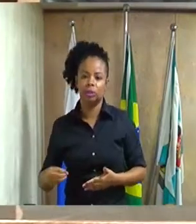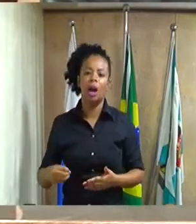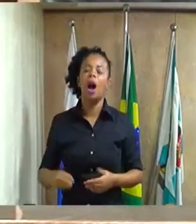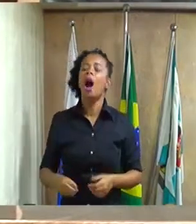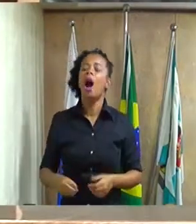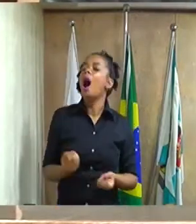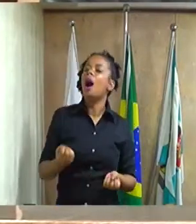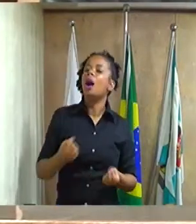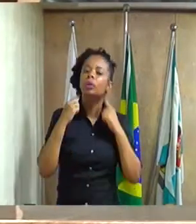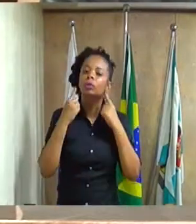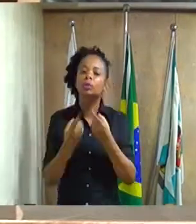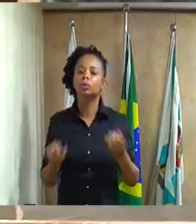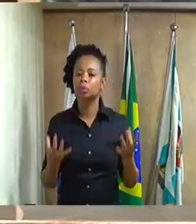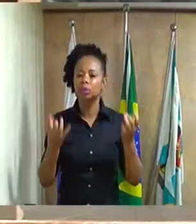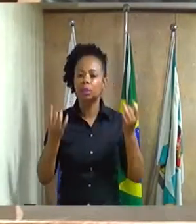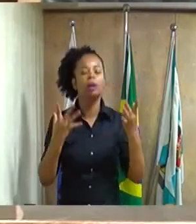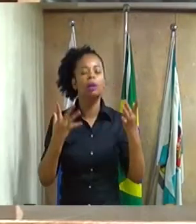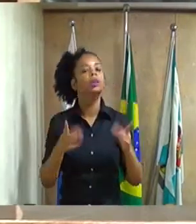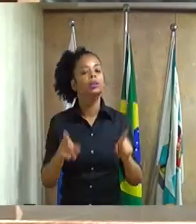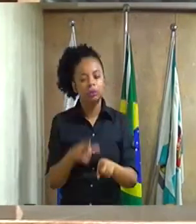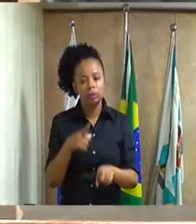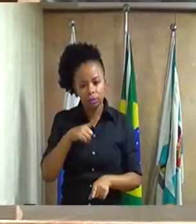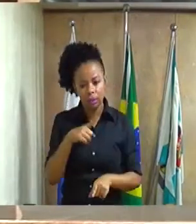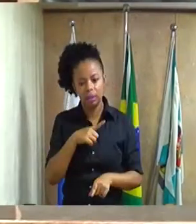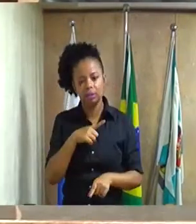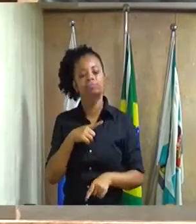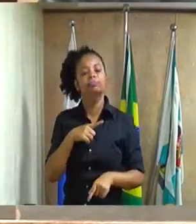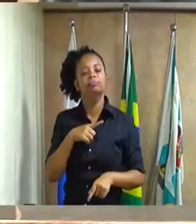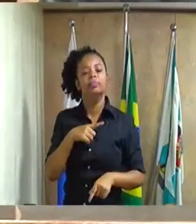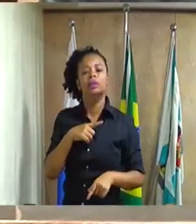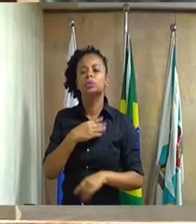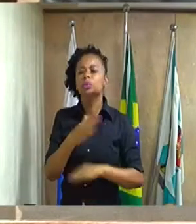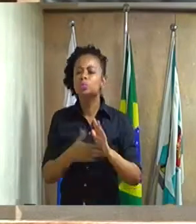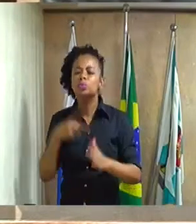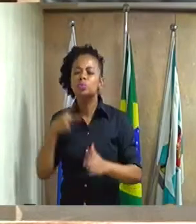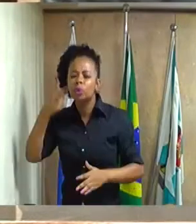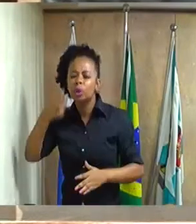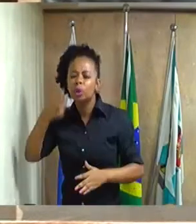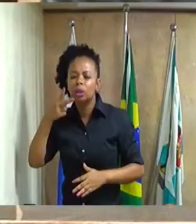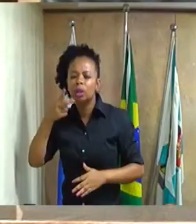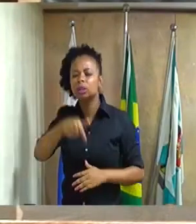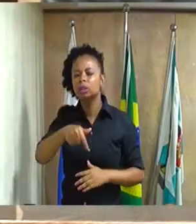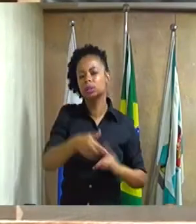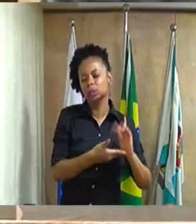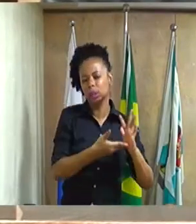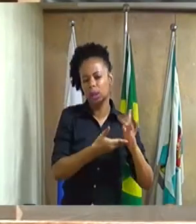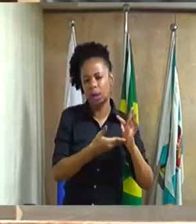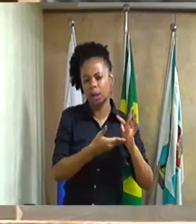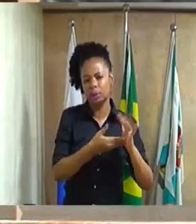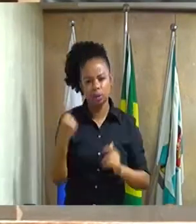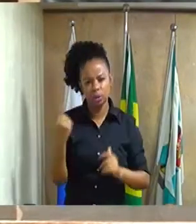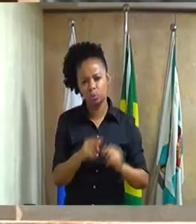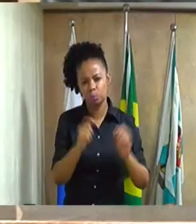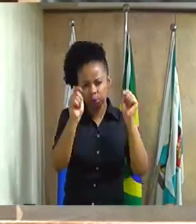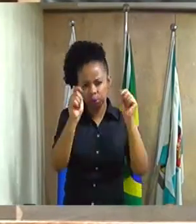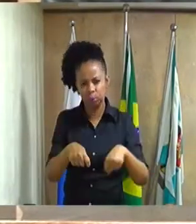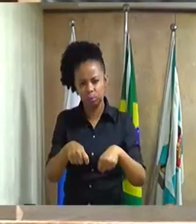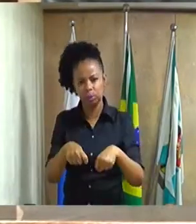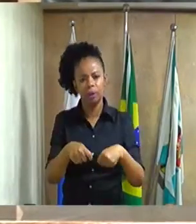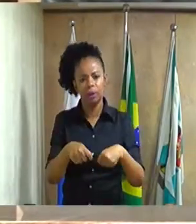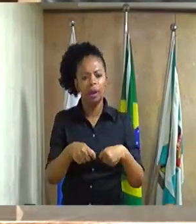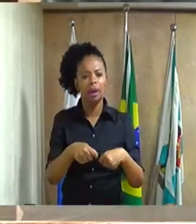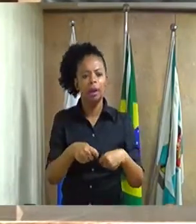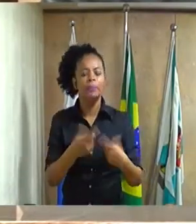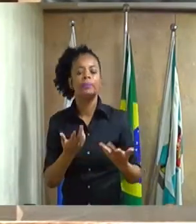sendo, requeiro aqui a todos os vereadores e ao plenário dessa casa, que nós façamos a suspensão da sessão